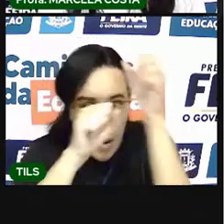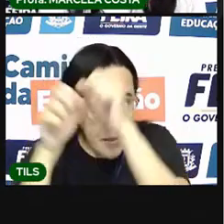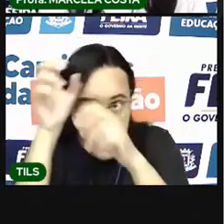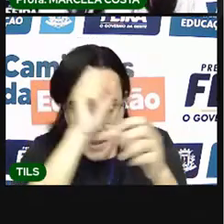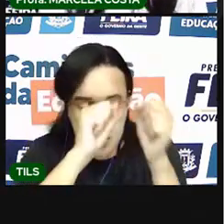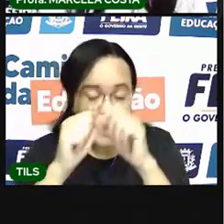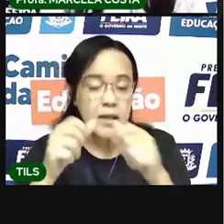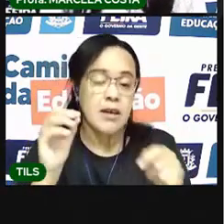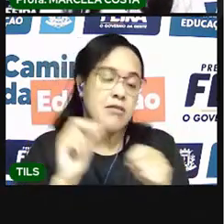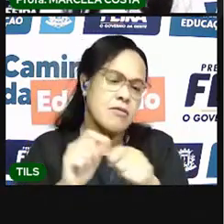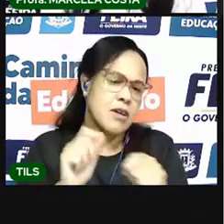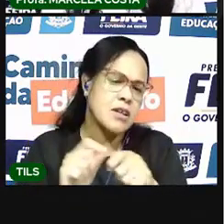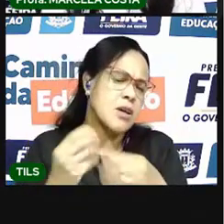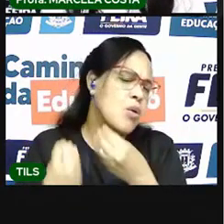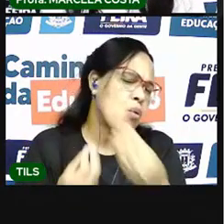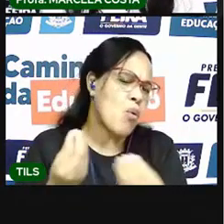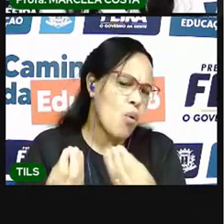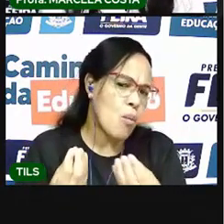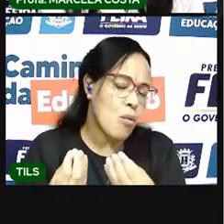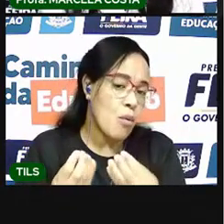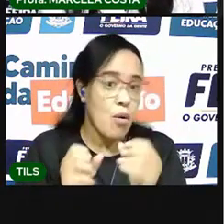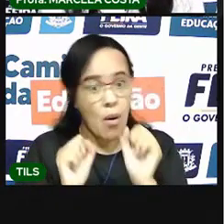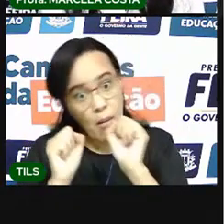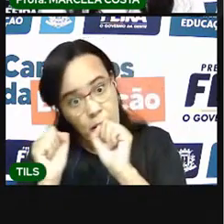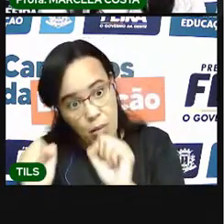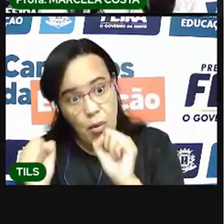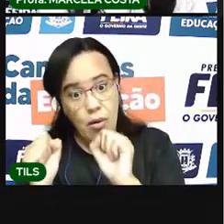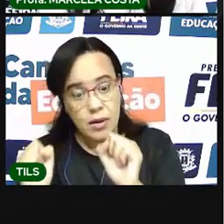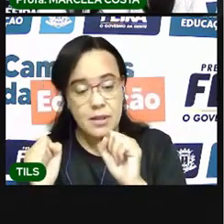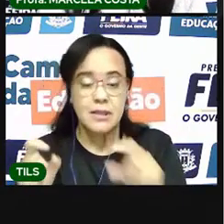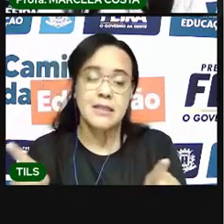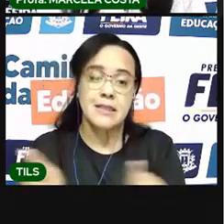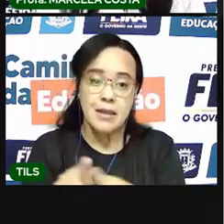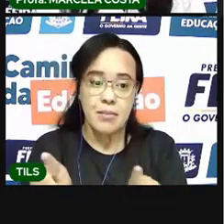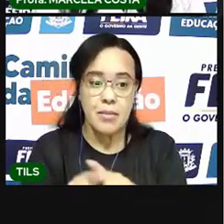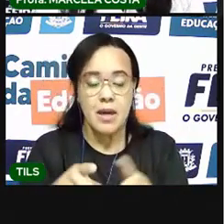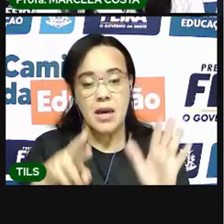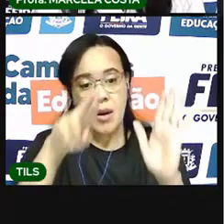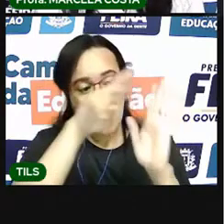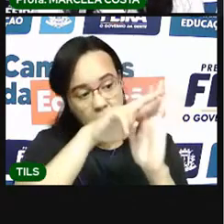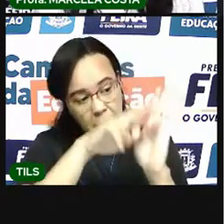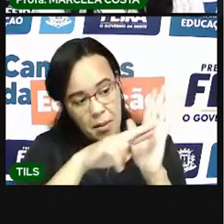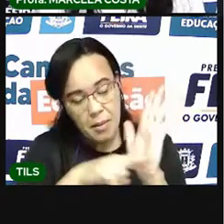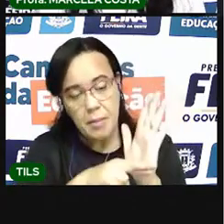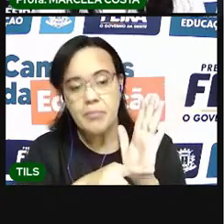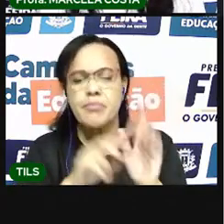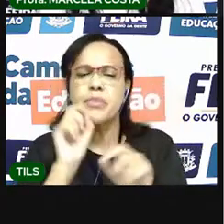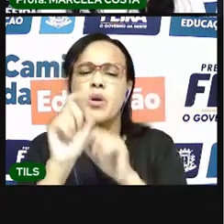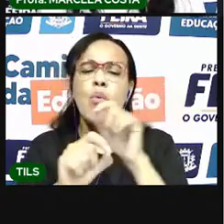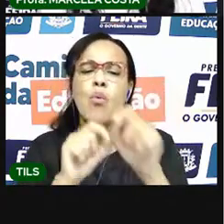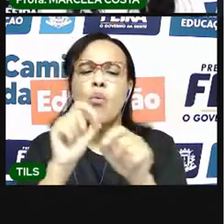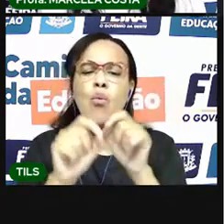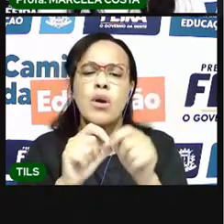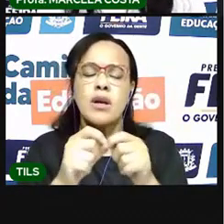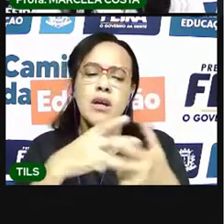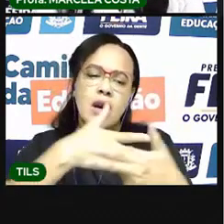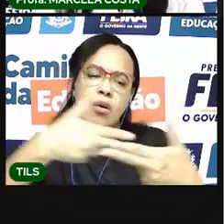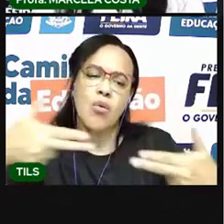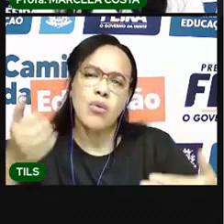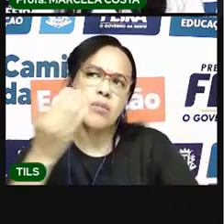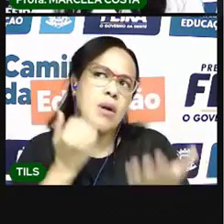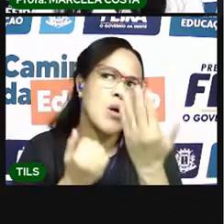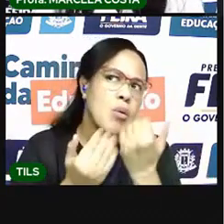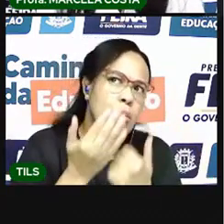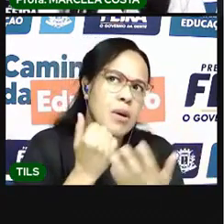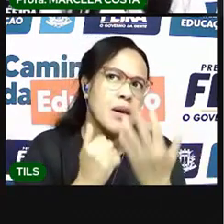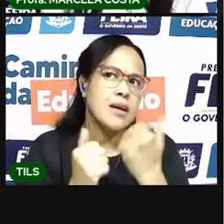exemplo. Pede para a mamãe mostrar um livro de receita, para você ver que uma receita também é estruturada assim. Receita de